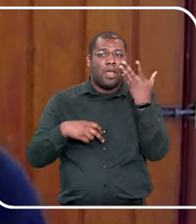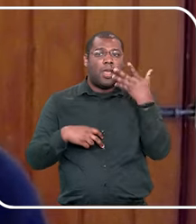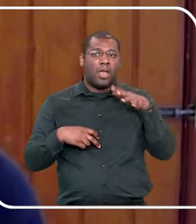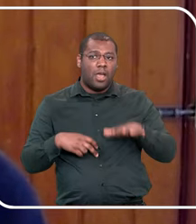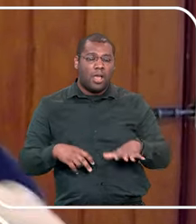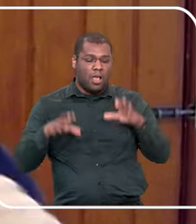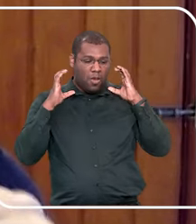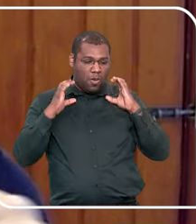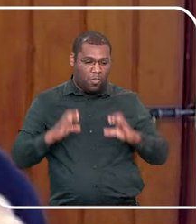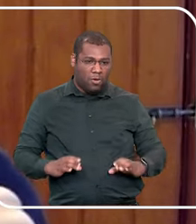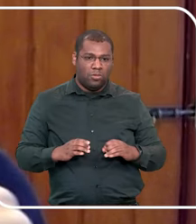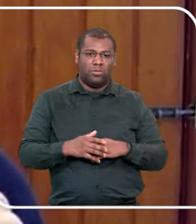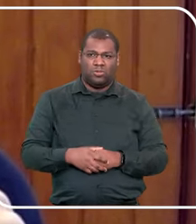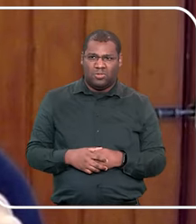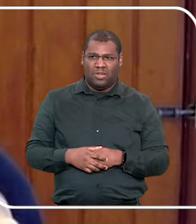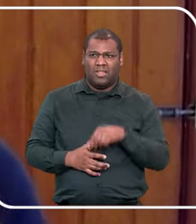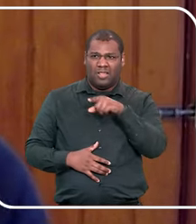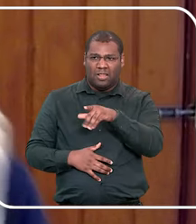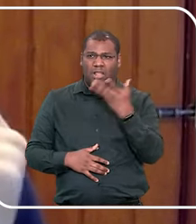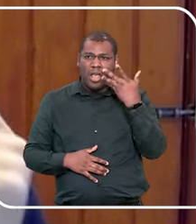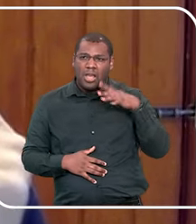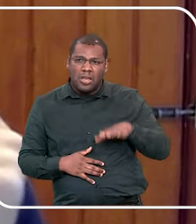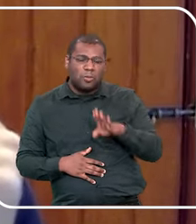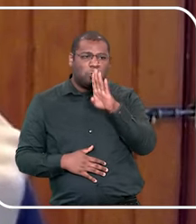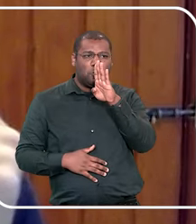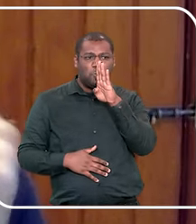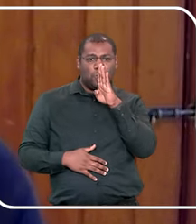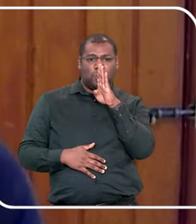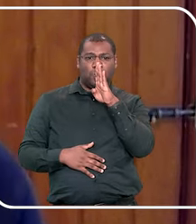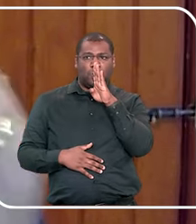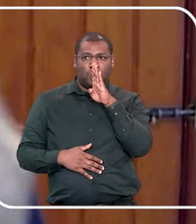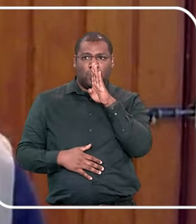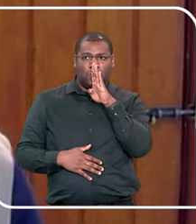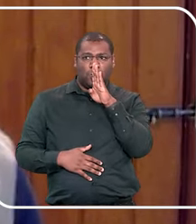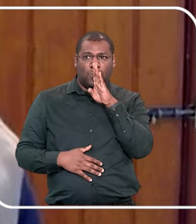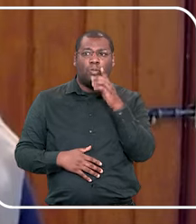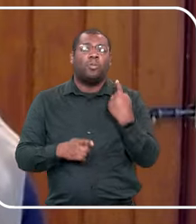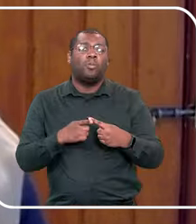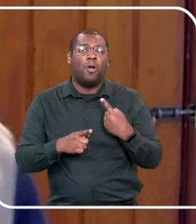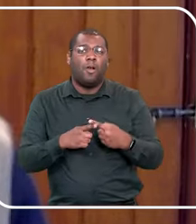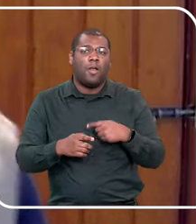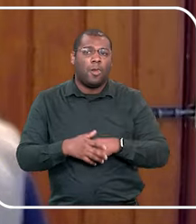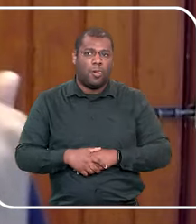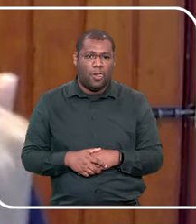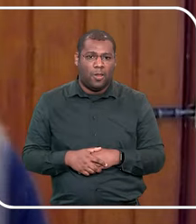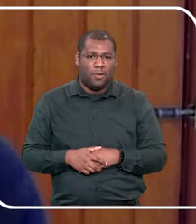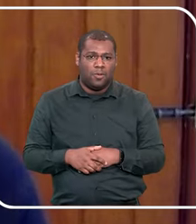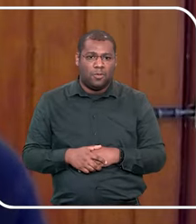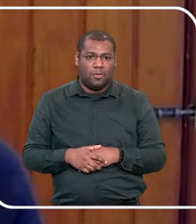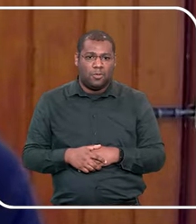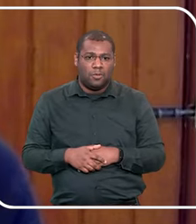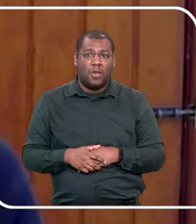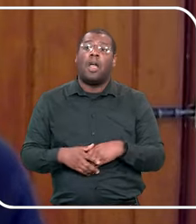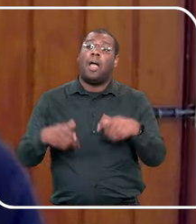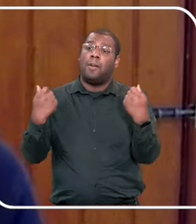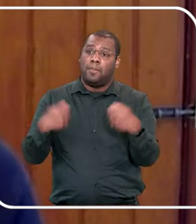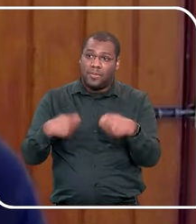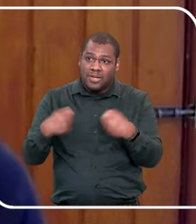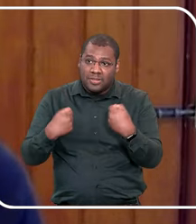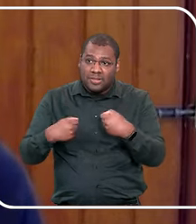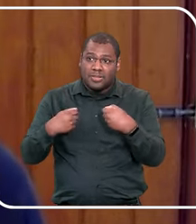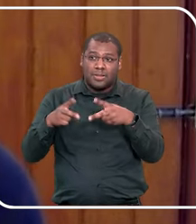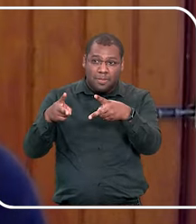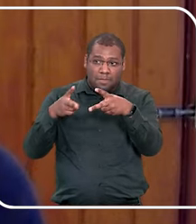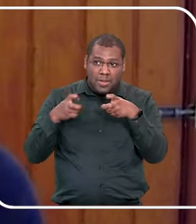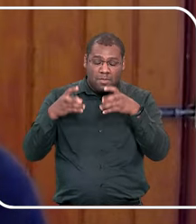nossas crianças, porque eu já não disse que elas não falam? O que que elas não contam? A maioria não conta. Então, elas não contam em palavras, a gente tem que